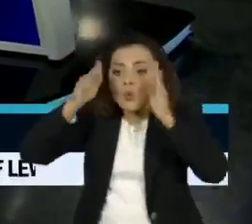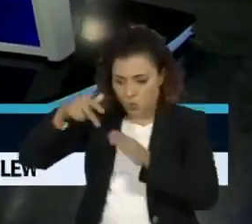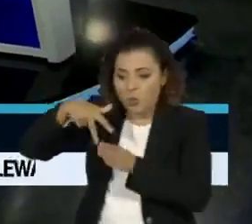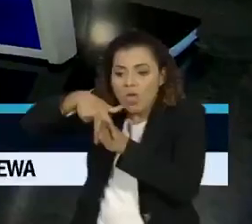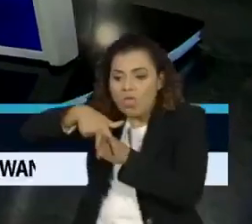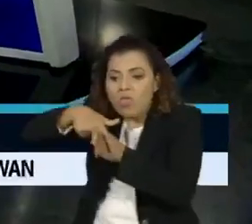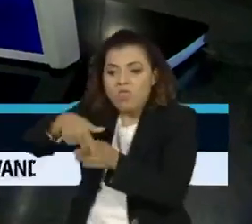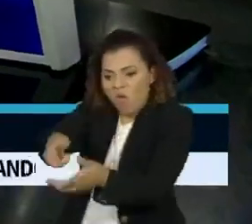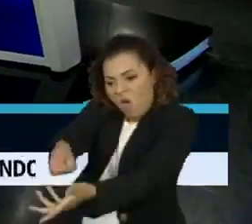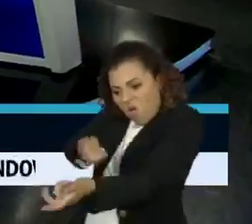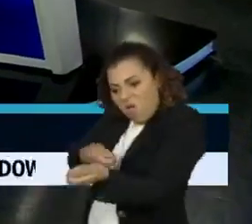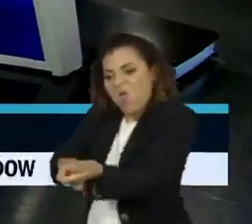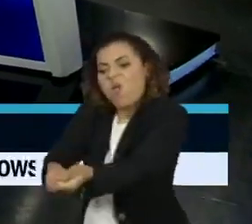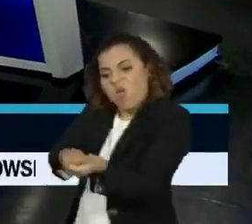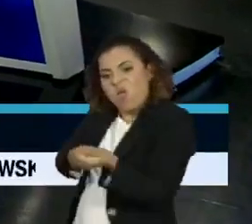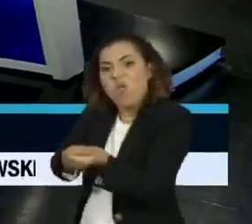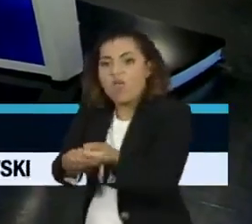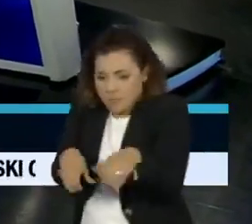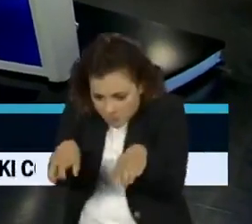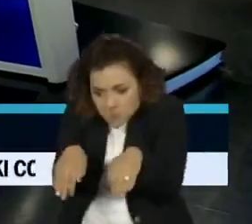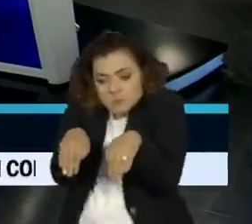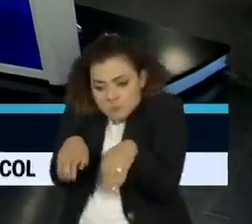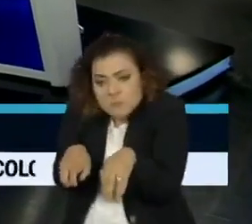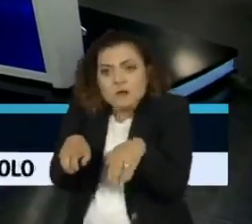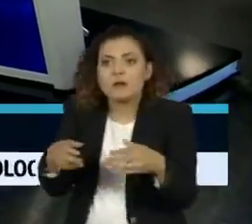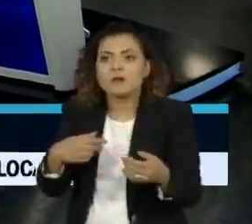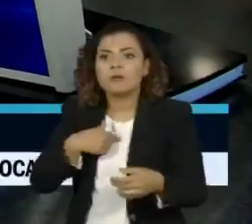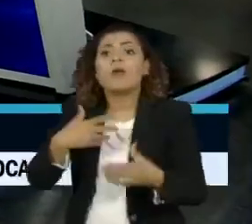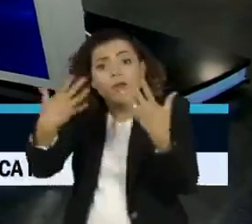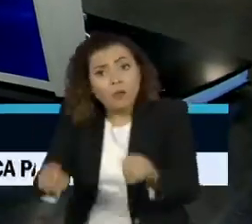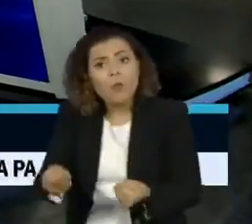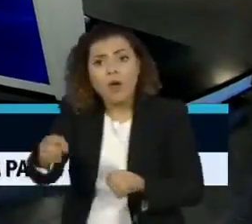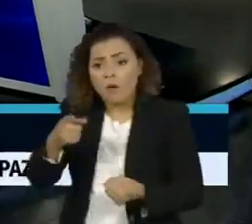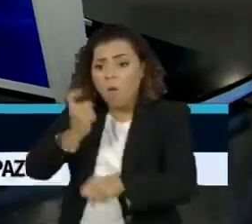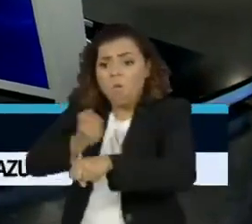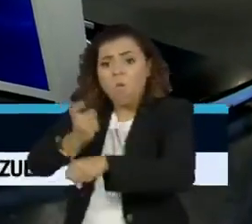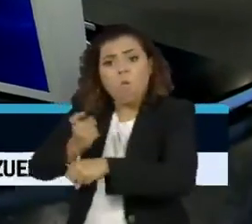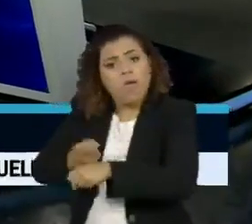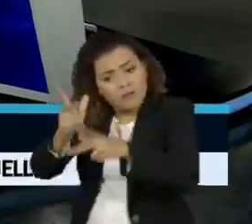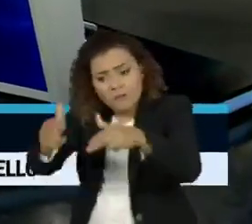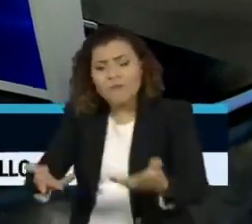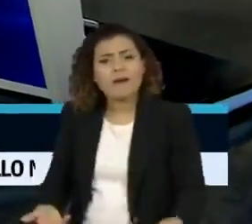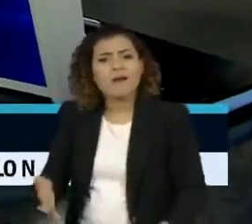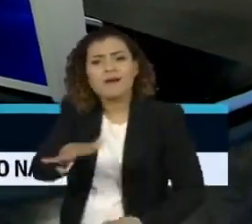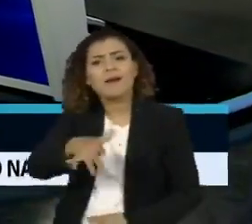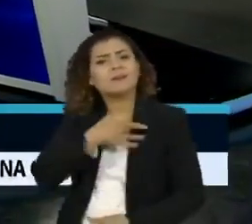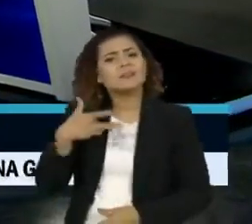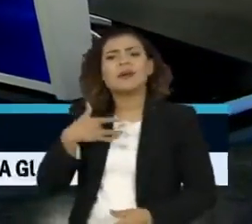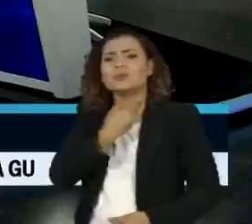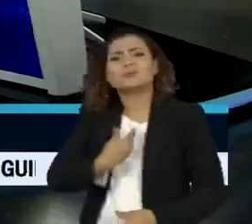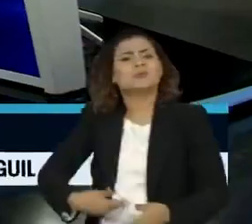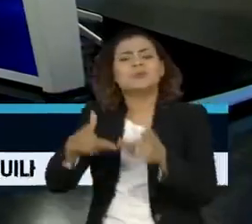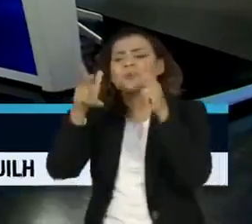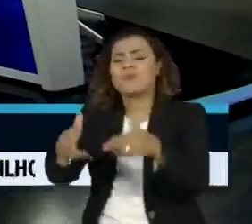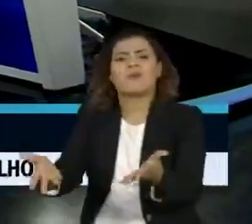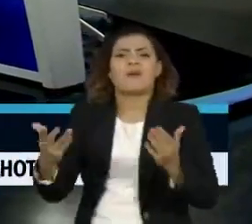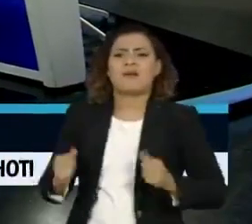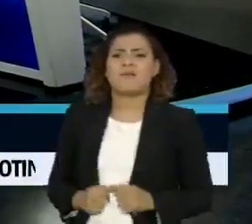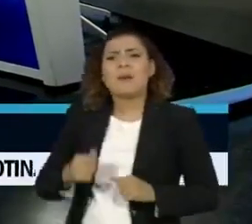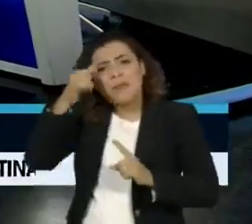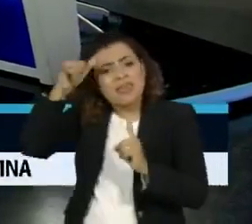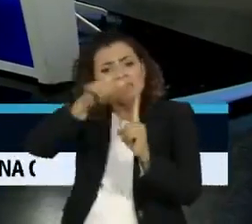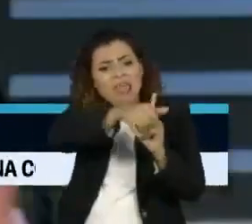corda, sabe? Essa discussão de liberdade de vacinas, o que está em questão é a saúde pública, é você diminuir a